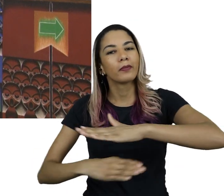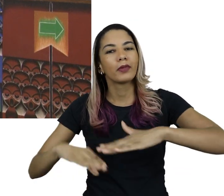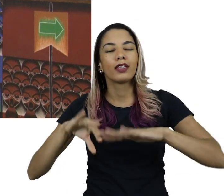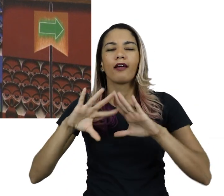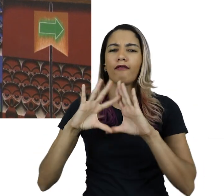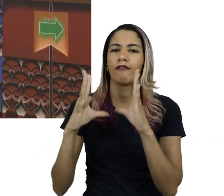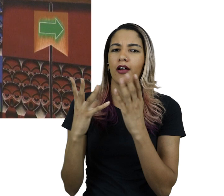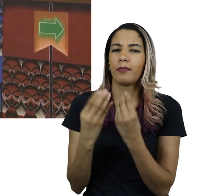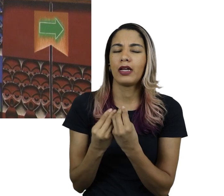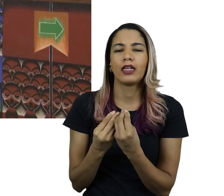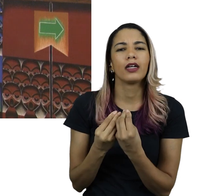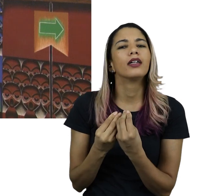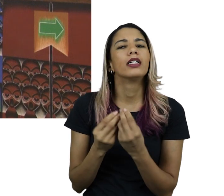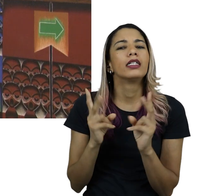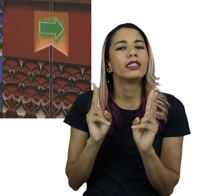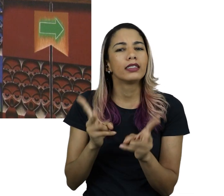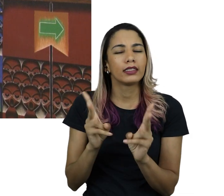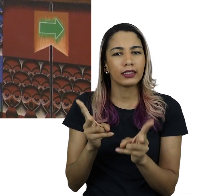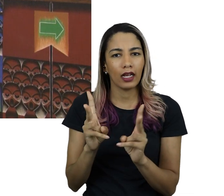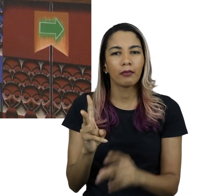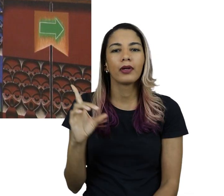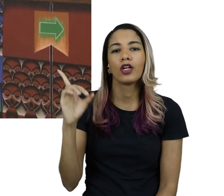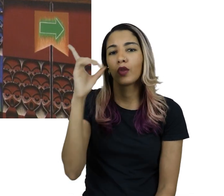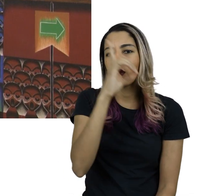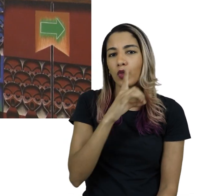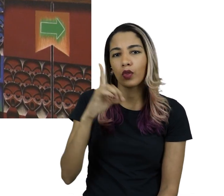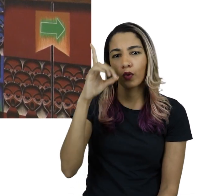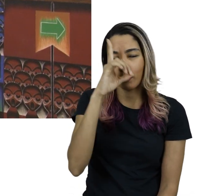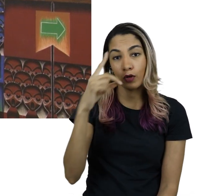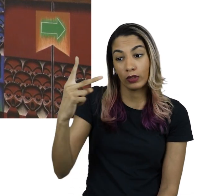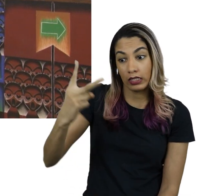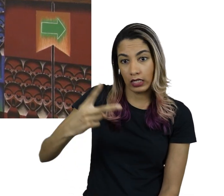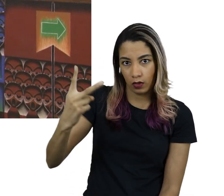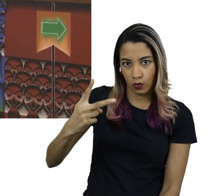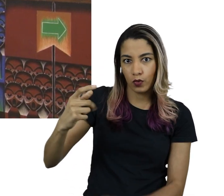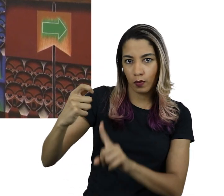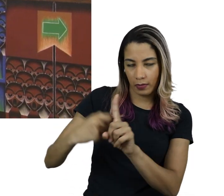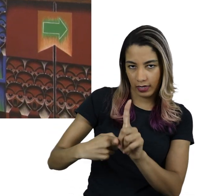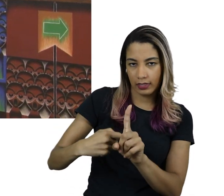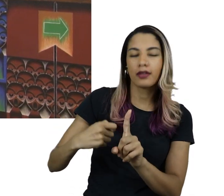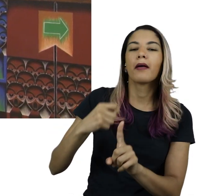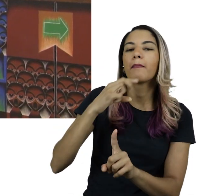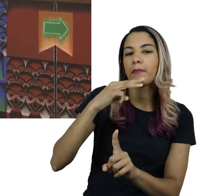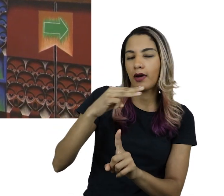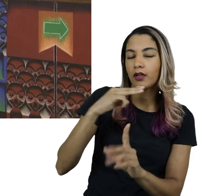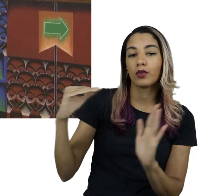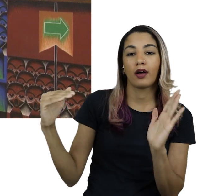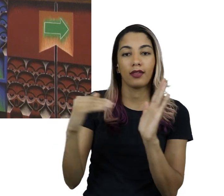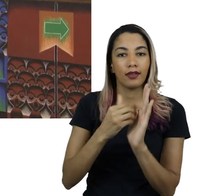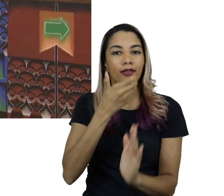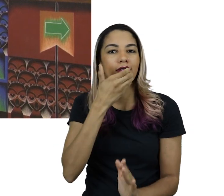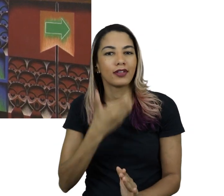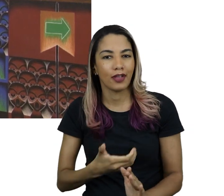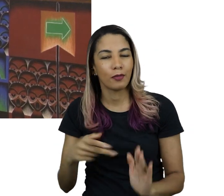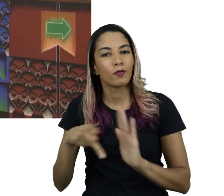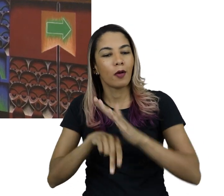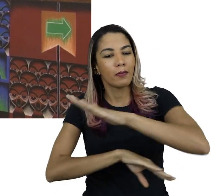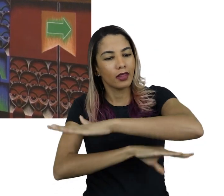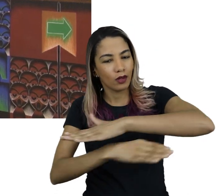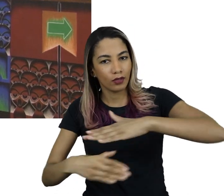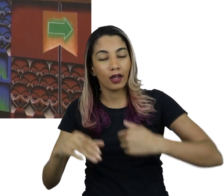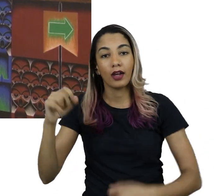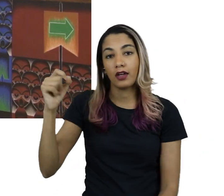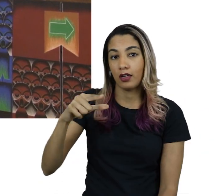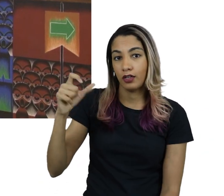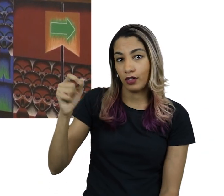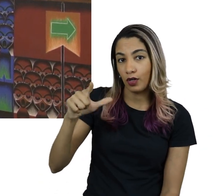então, o Pina Família vem acontecendo todos os segundos domingos de cada mês, entre os meses de março e dezembro, no